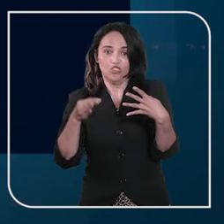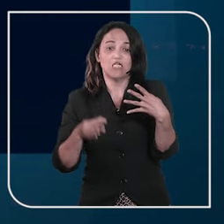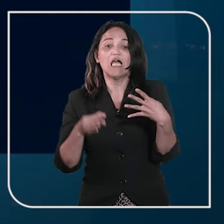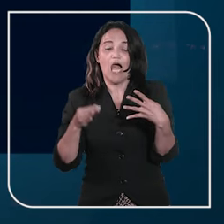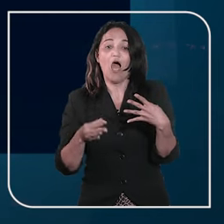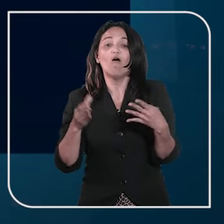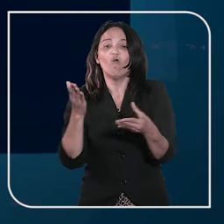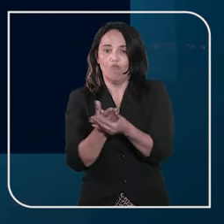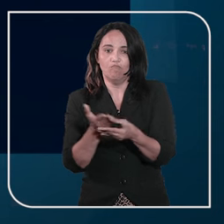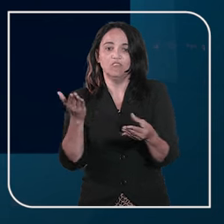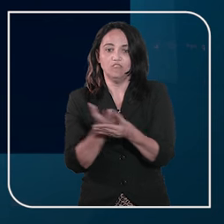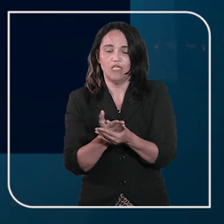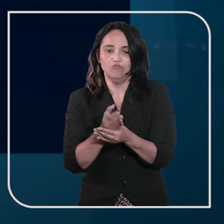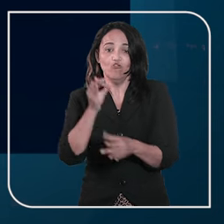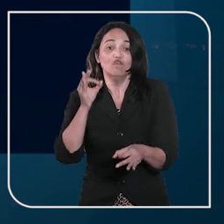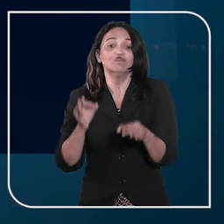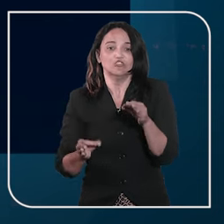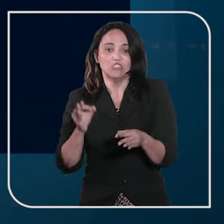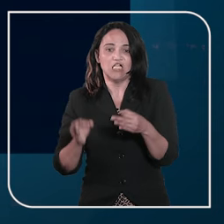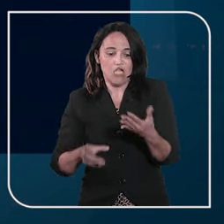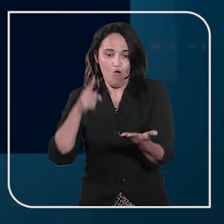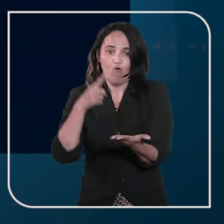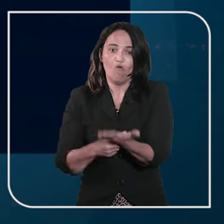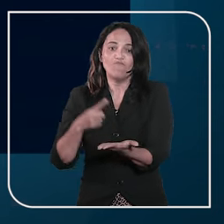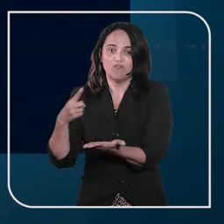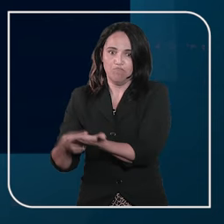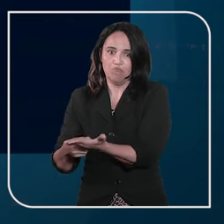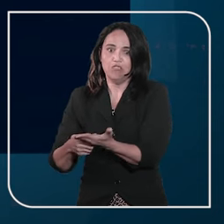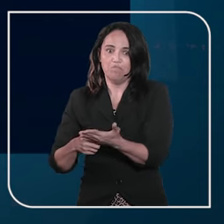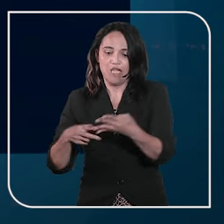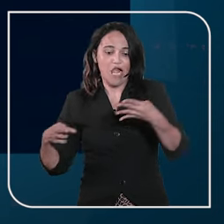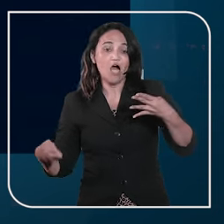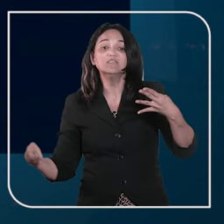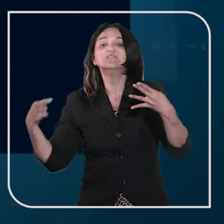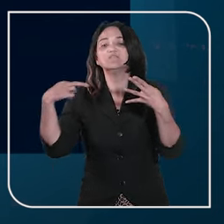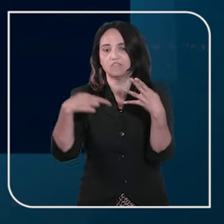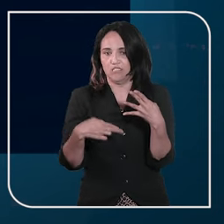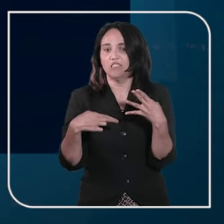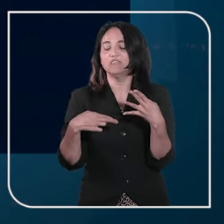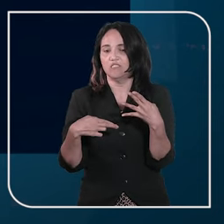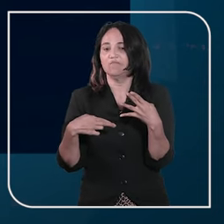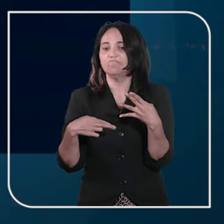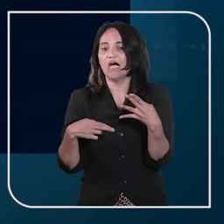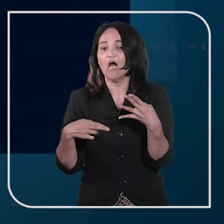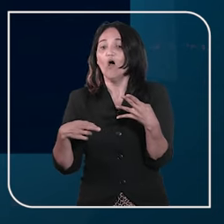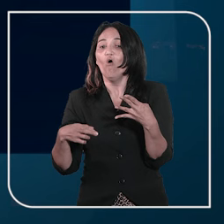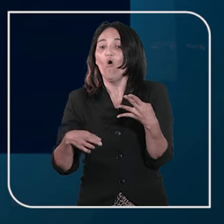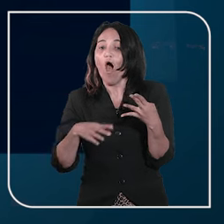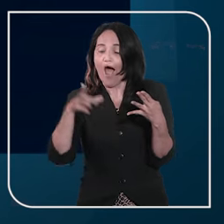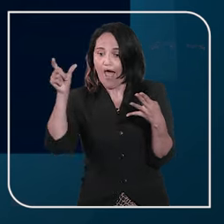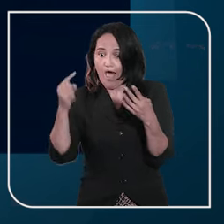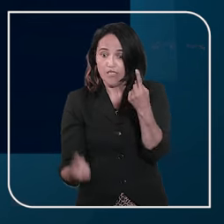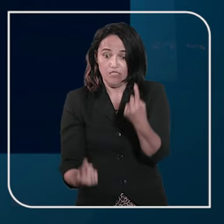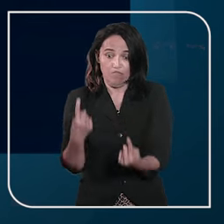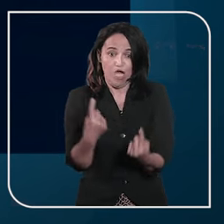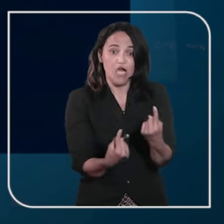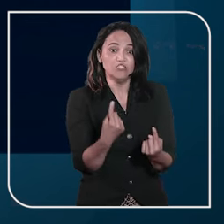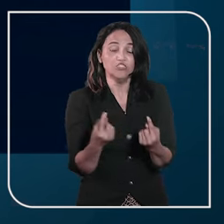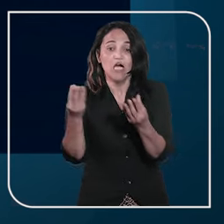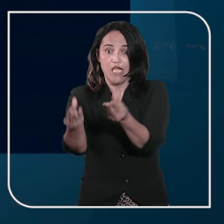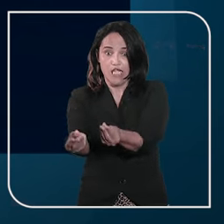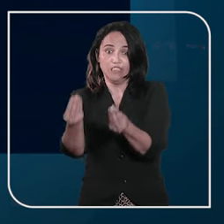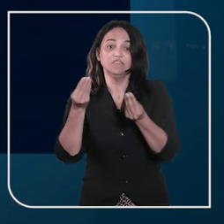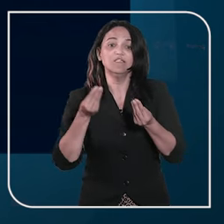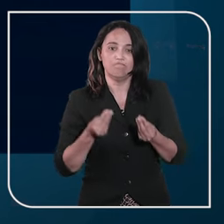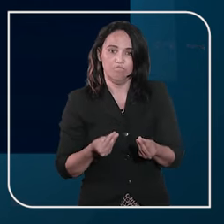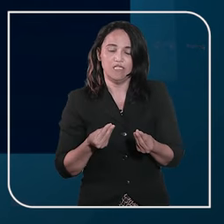O ministro mencionou também precedentes do STJ que reconheceram a legitimidade dos herdeiros para figurarem no polo passivo de ação de